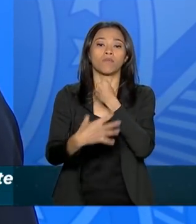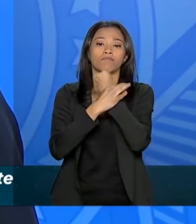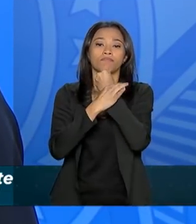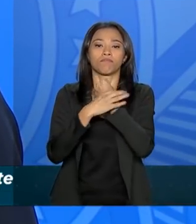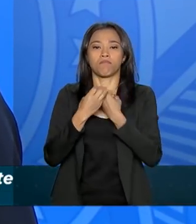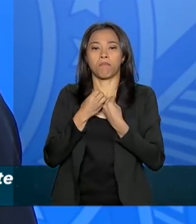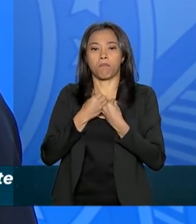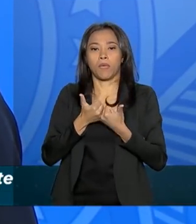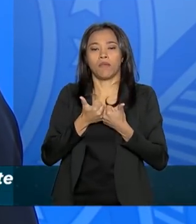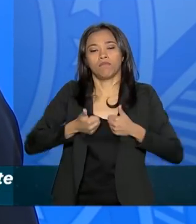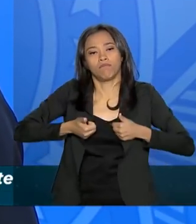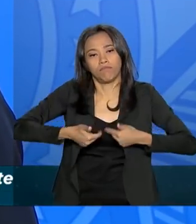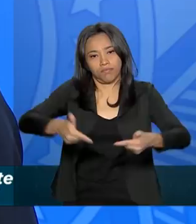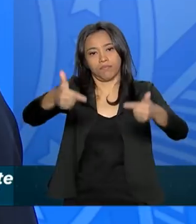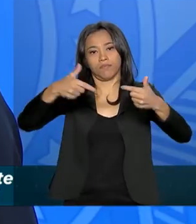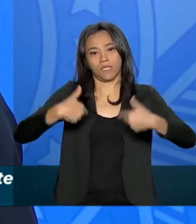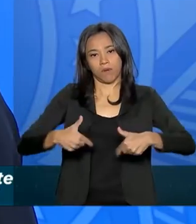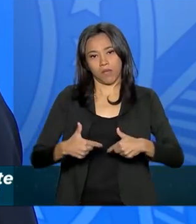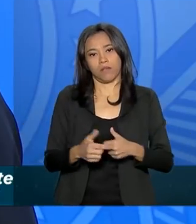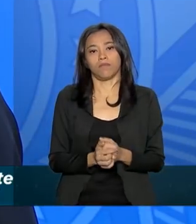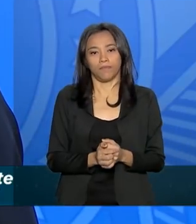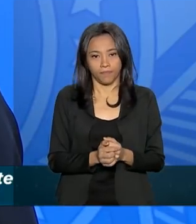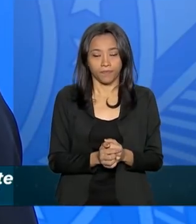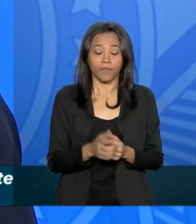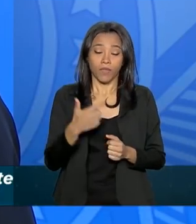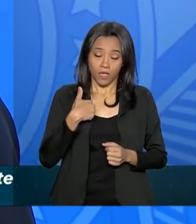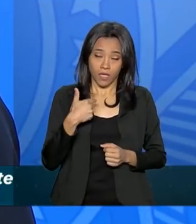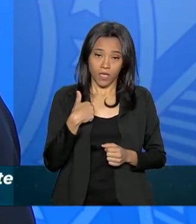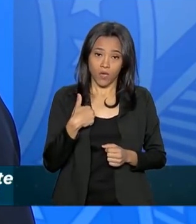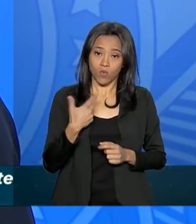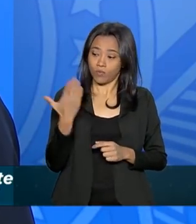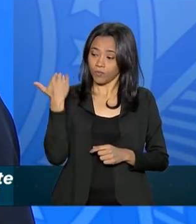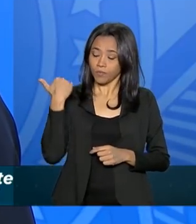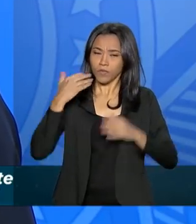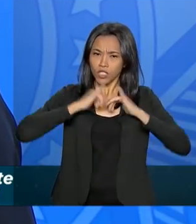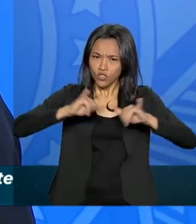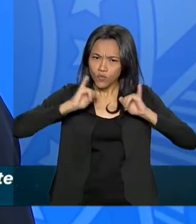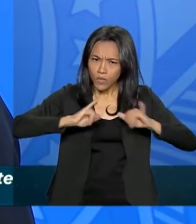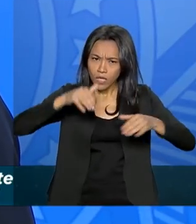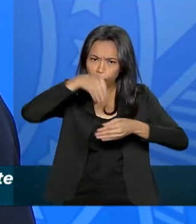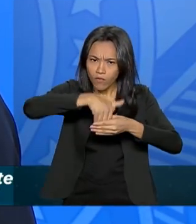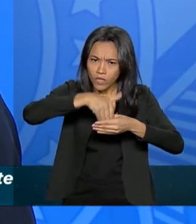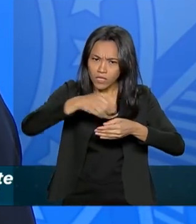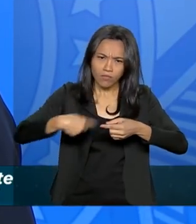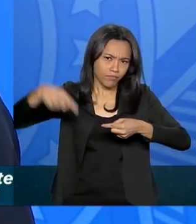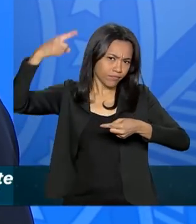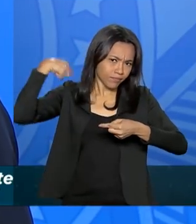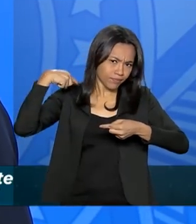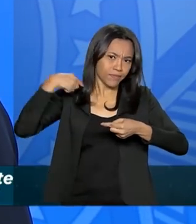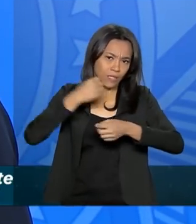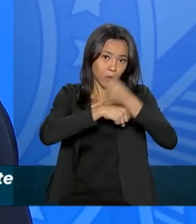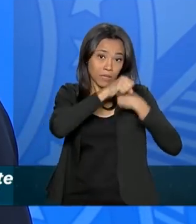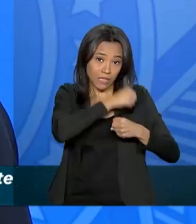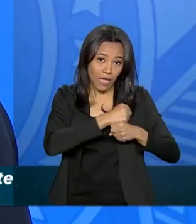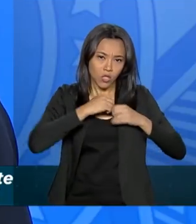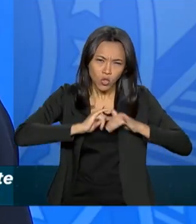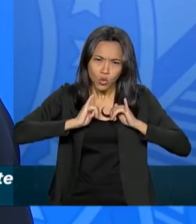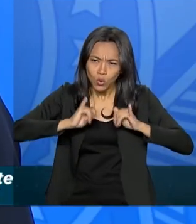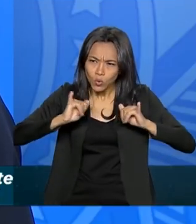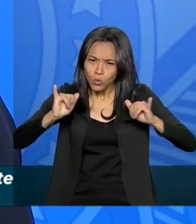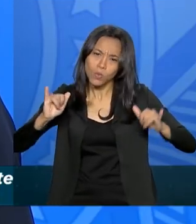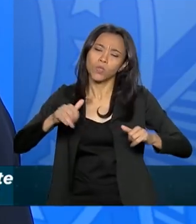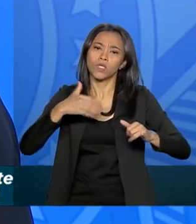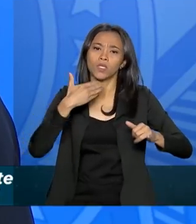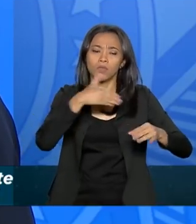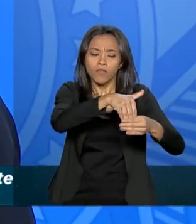desempenhar a sua função. Eu falei durante a pré-campanha, campanha também, que eu me coloco sempre